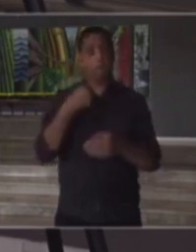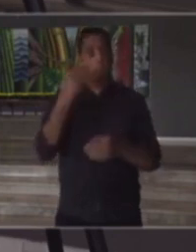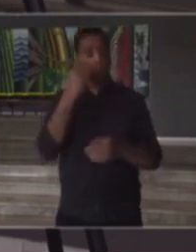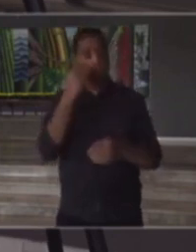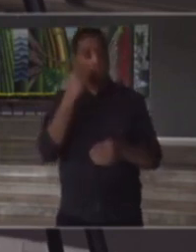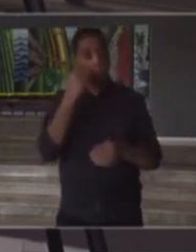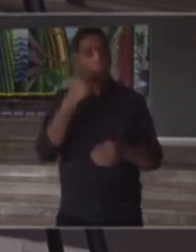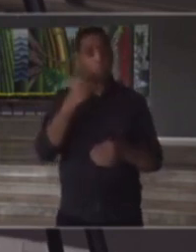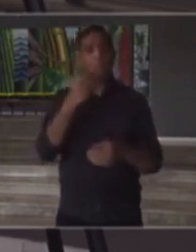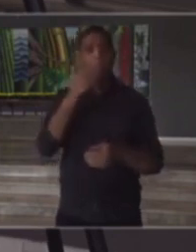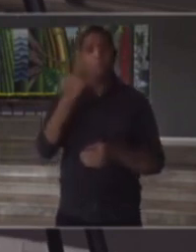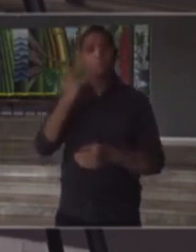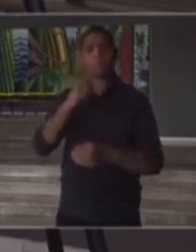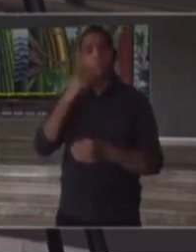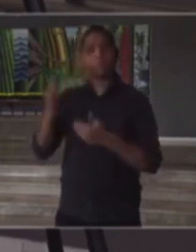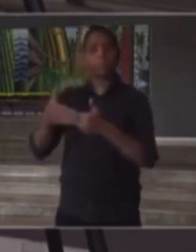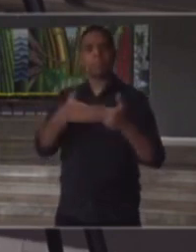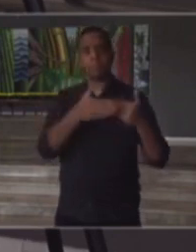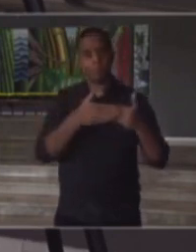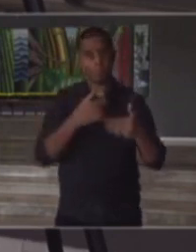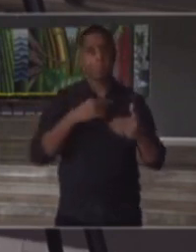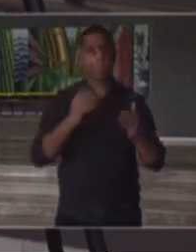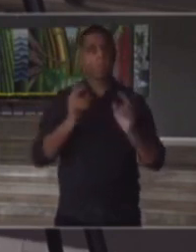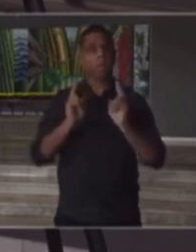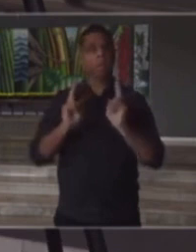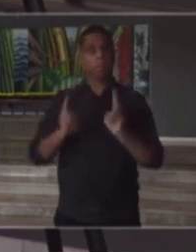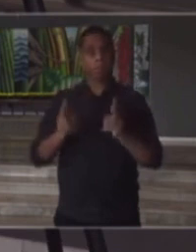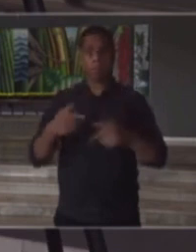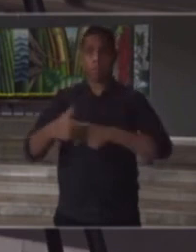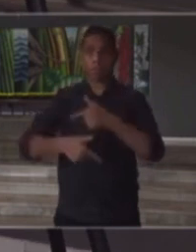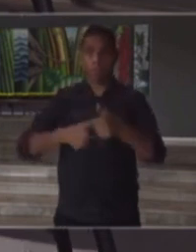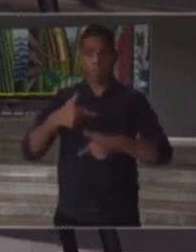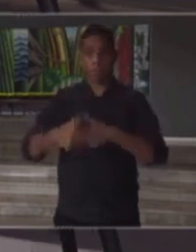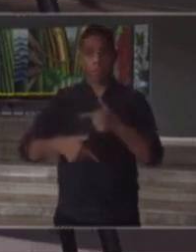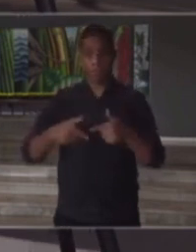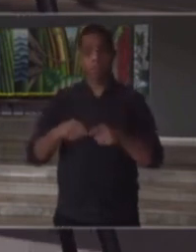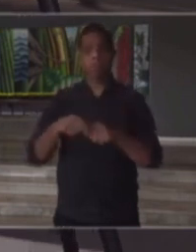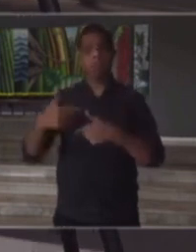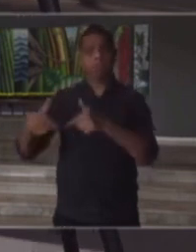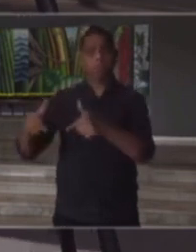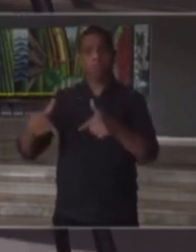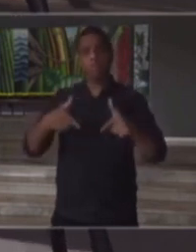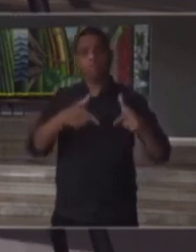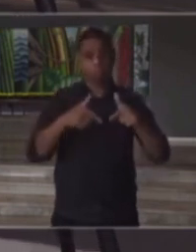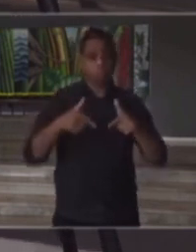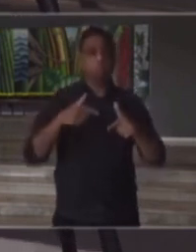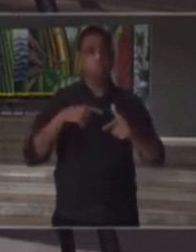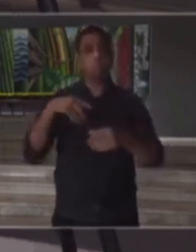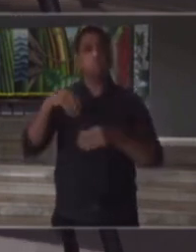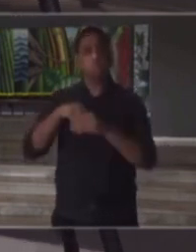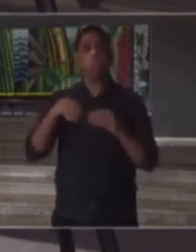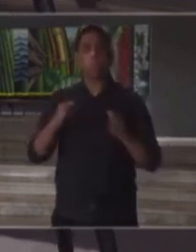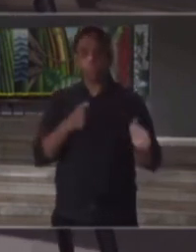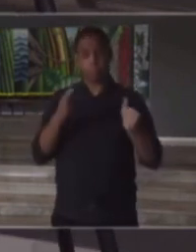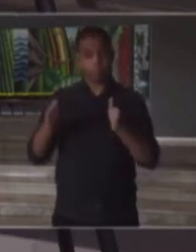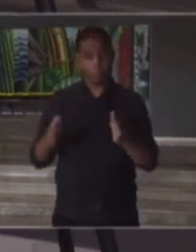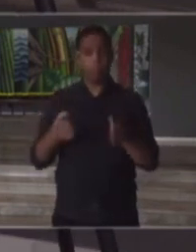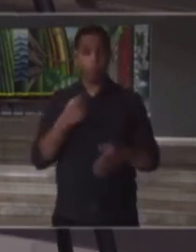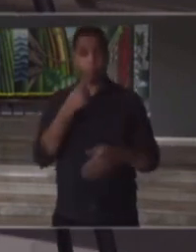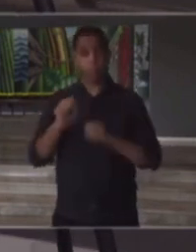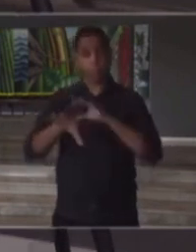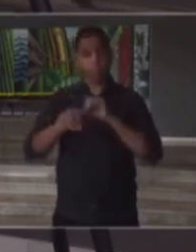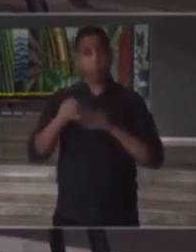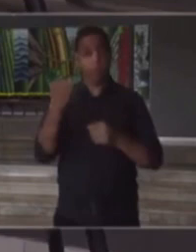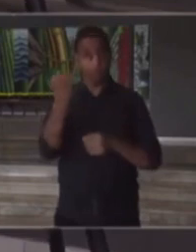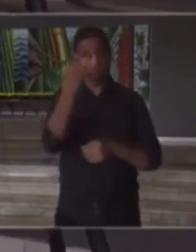recorrendo. Tanto que continuamos com as atividades e continuamos trabalhando dentro da bandeira vermelha. Educação é